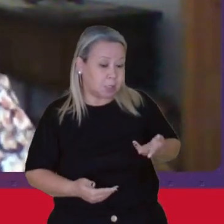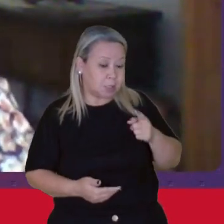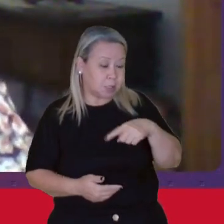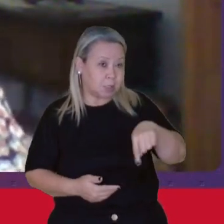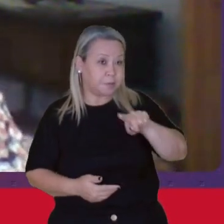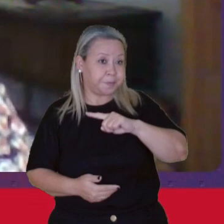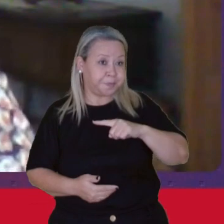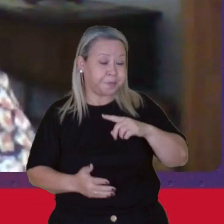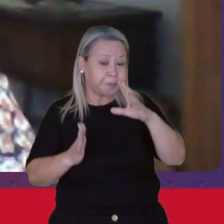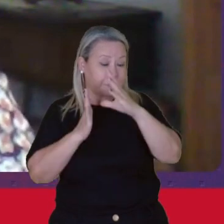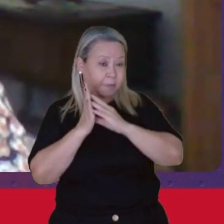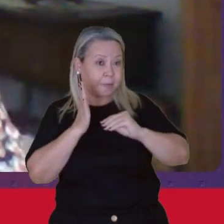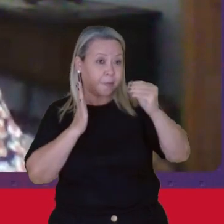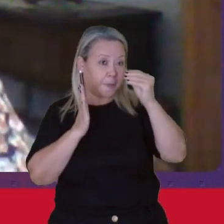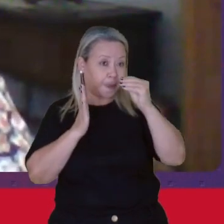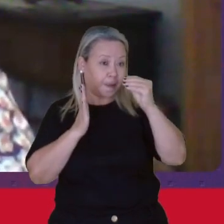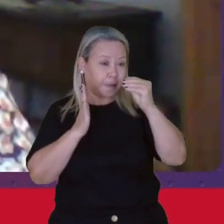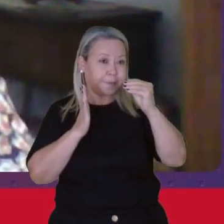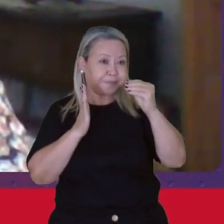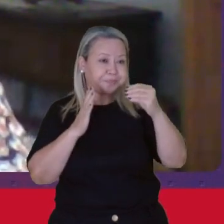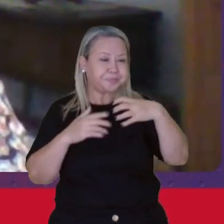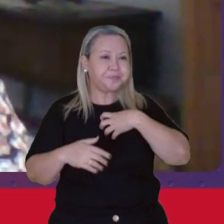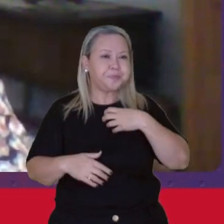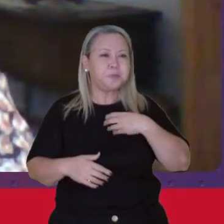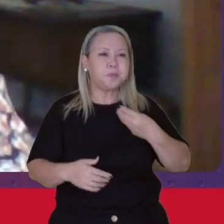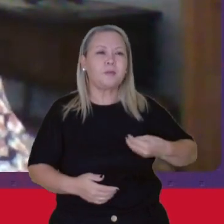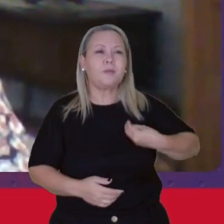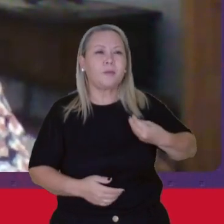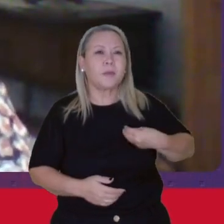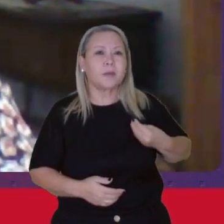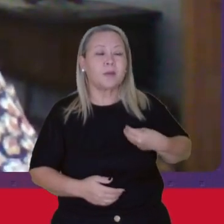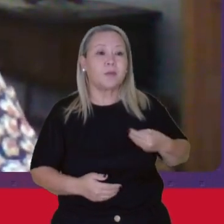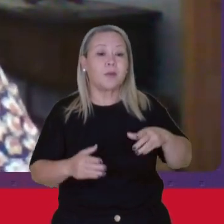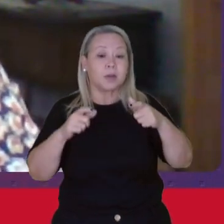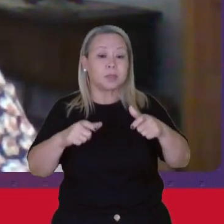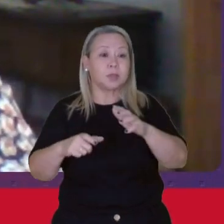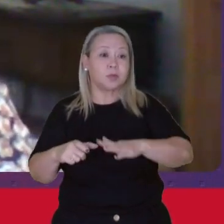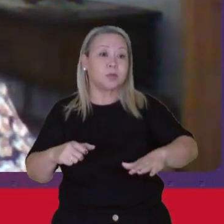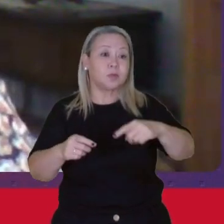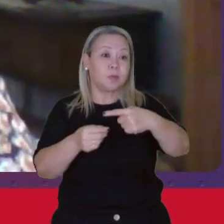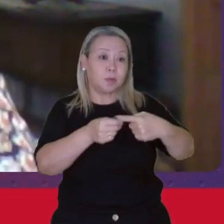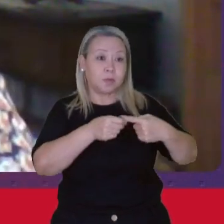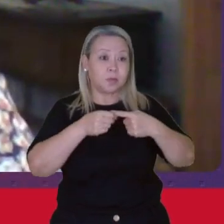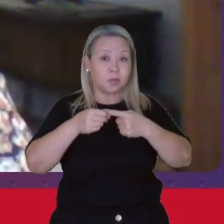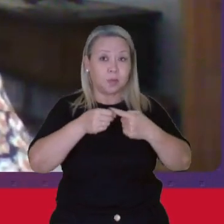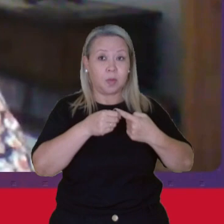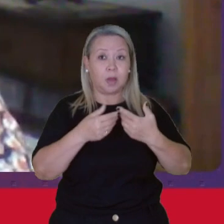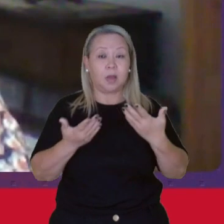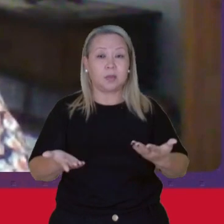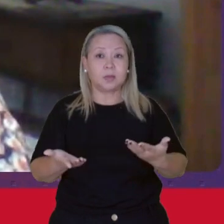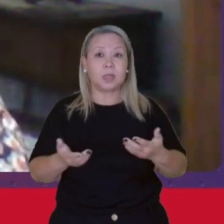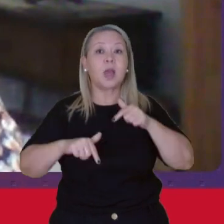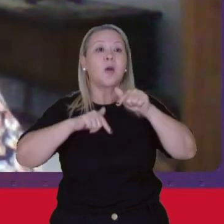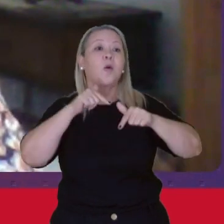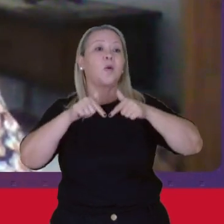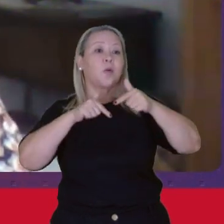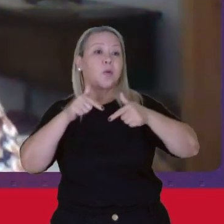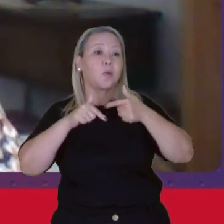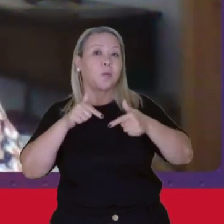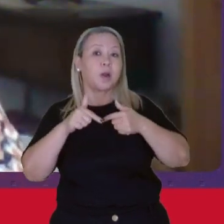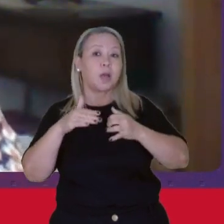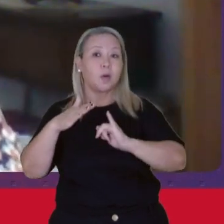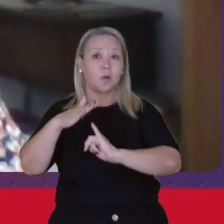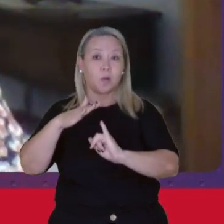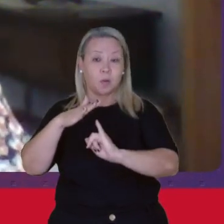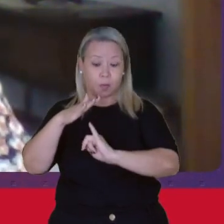modalidade de forma de sobrevivência nos espaços urbanos O emprego informal,